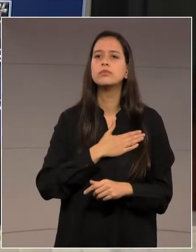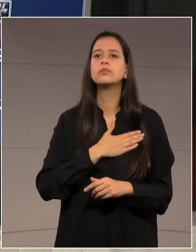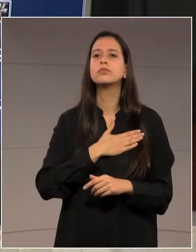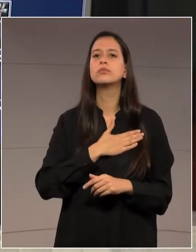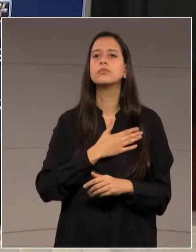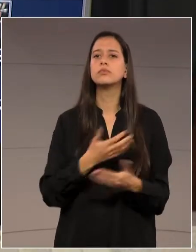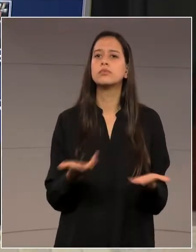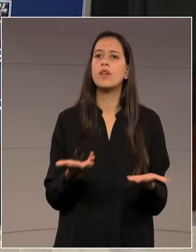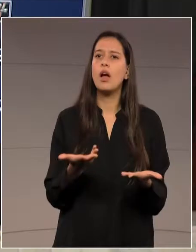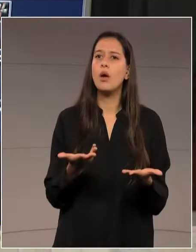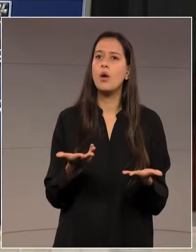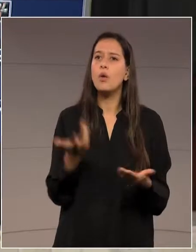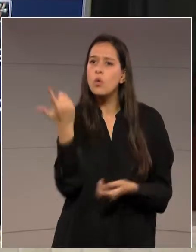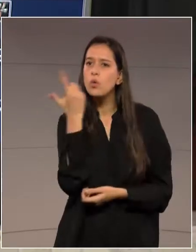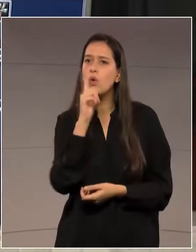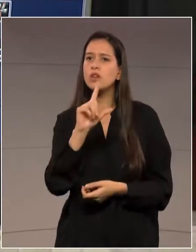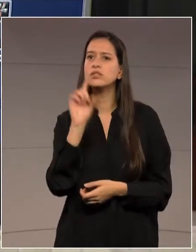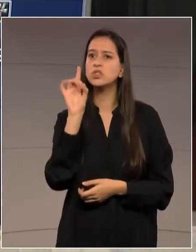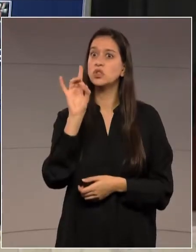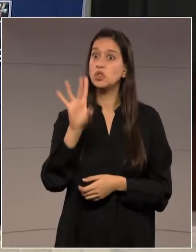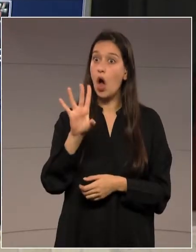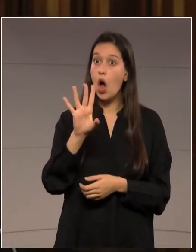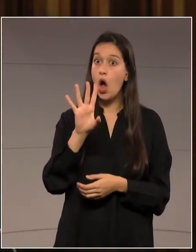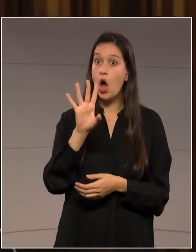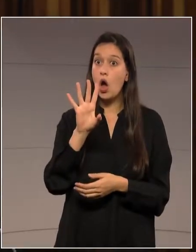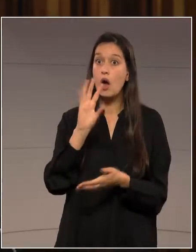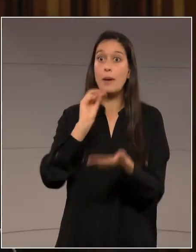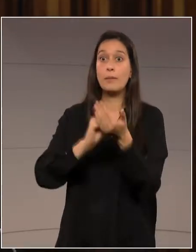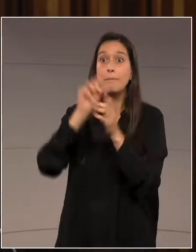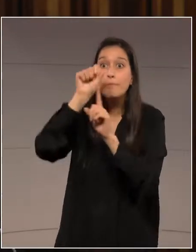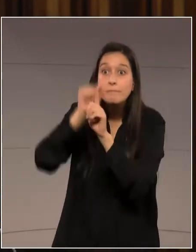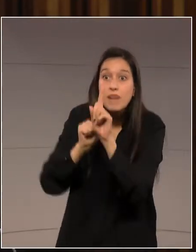foi marcada para fevereiro do ano que vem.